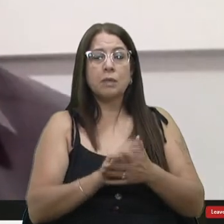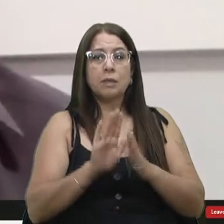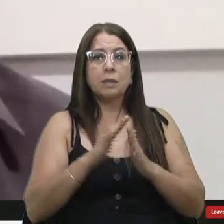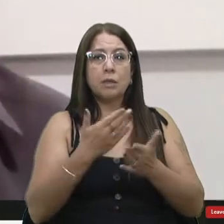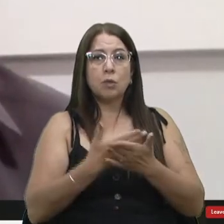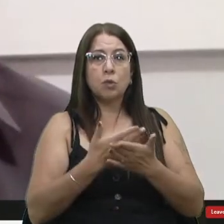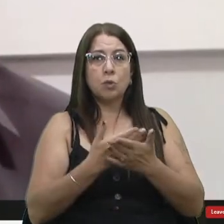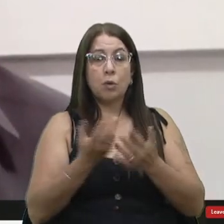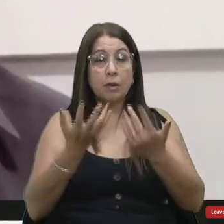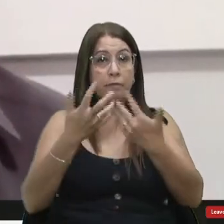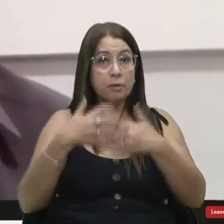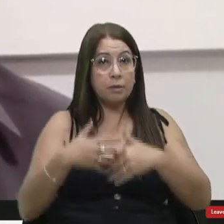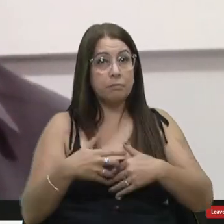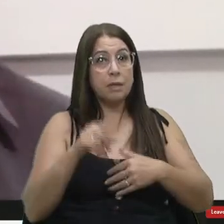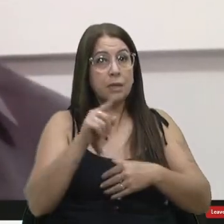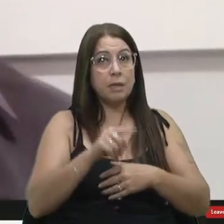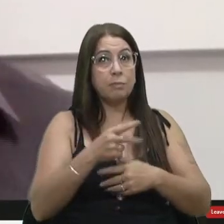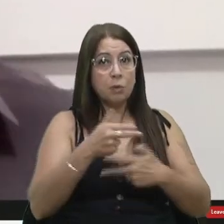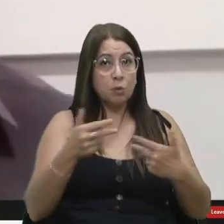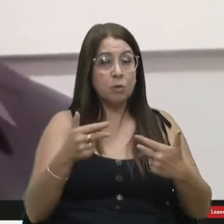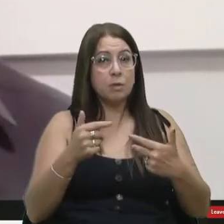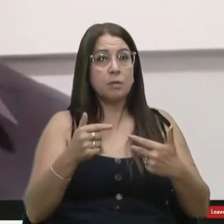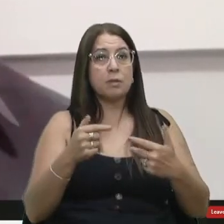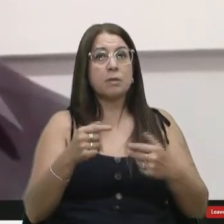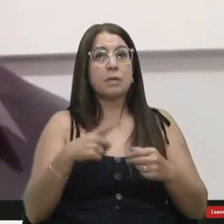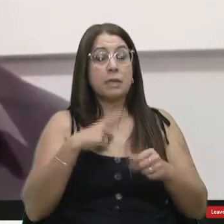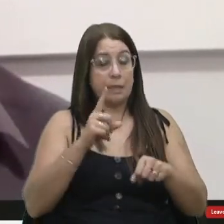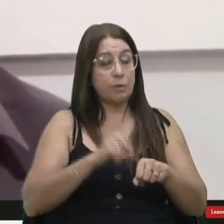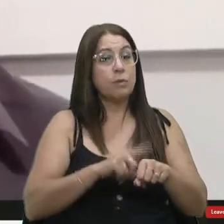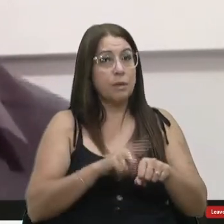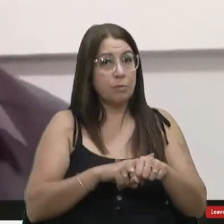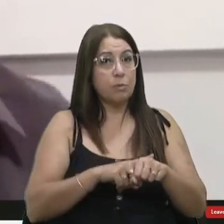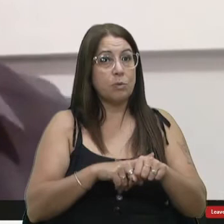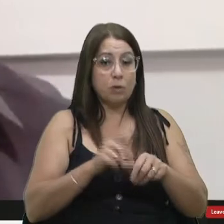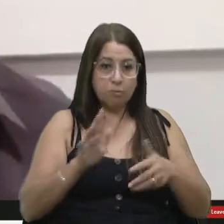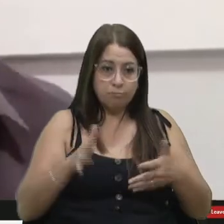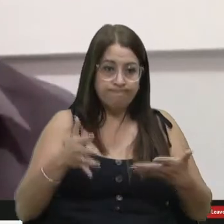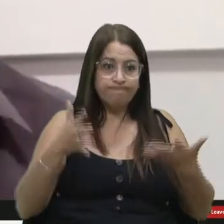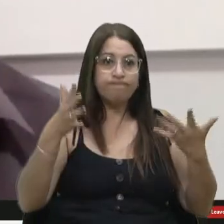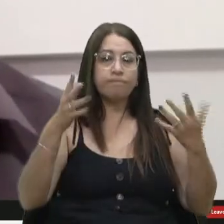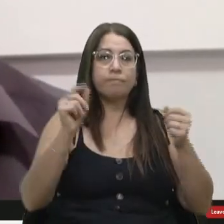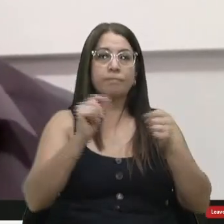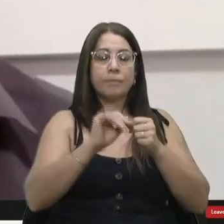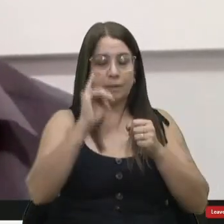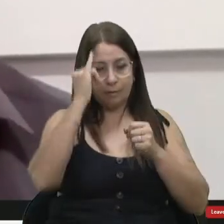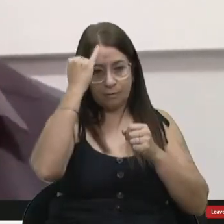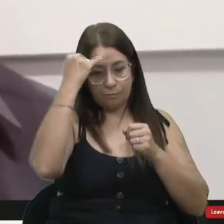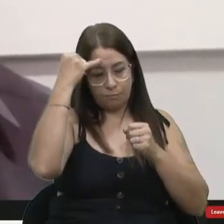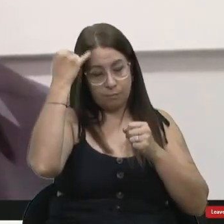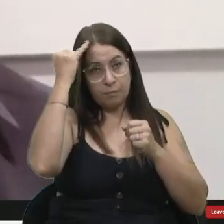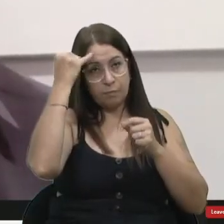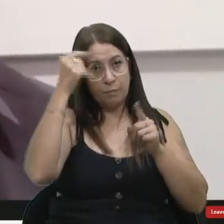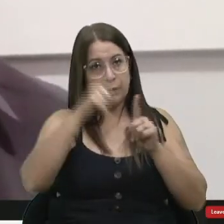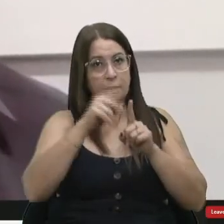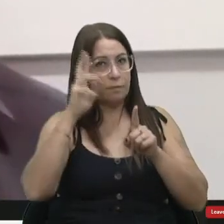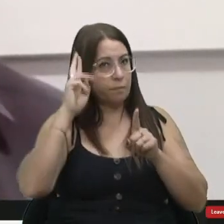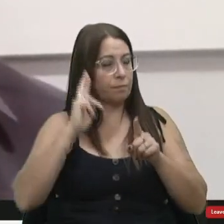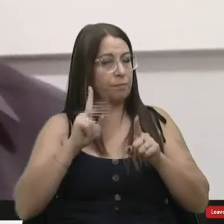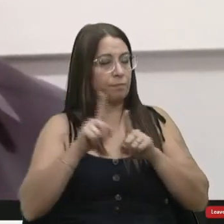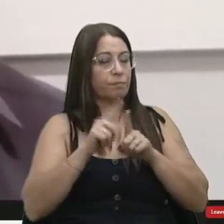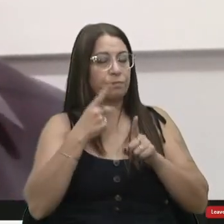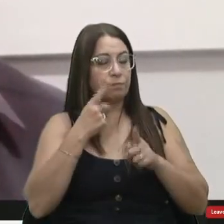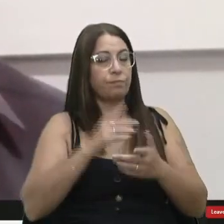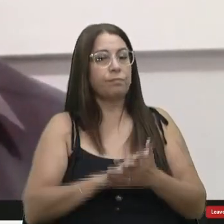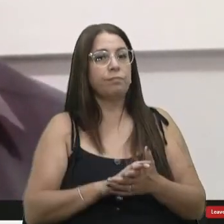que já está funcionando. Então, ali foi umas coisas que deu tempo de tomar o fone do vereador Dombrosa, o senhor, o vereador, também citou isso,